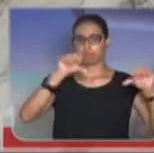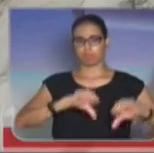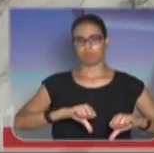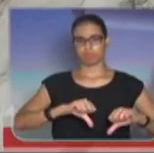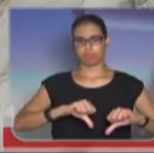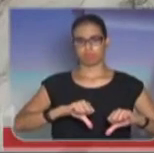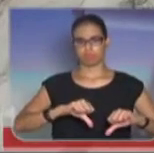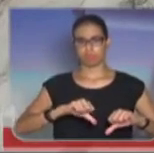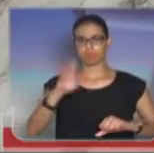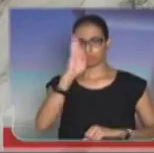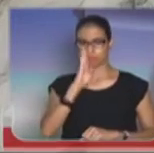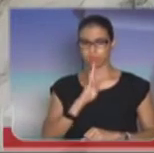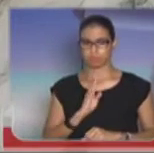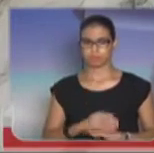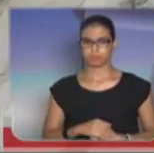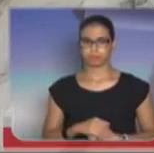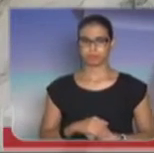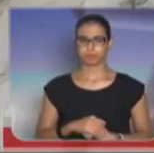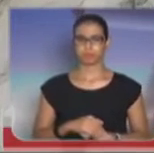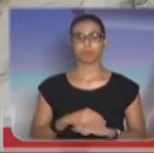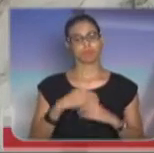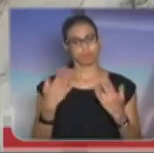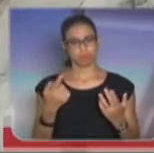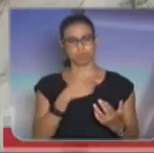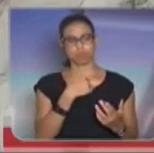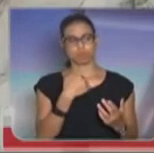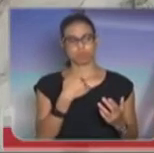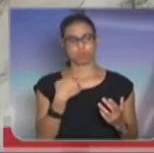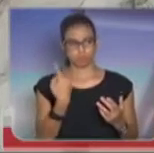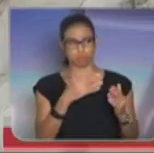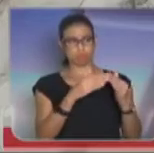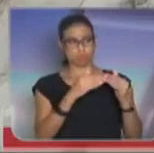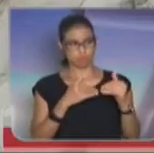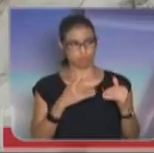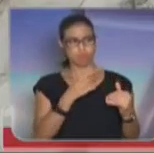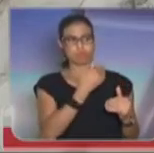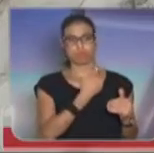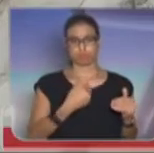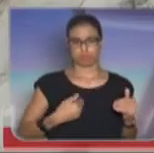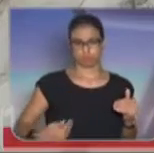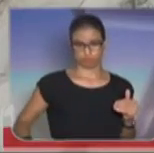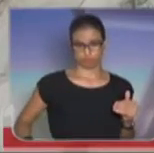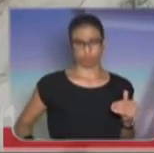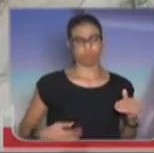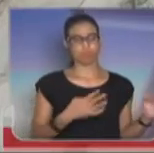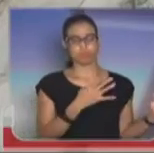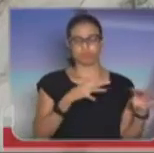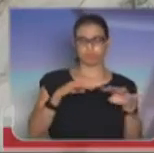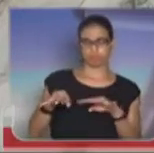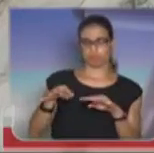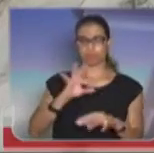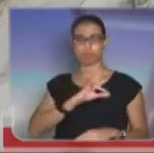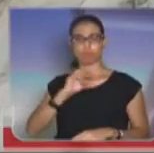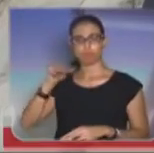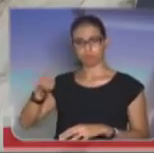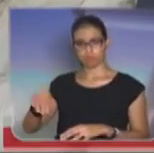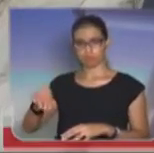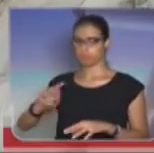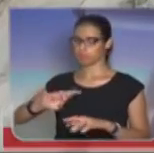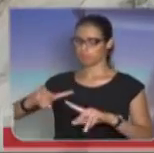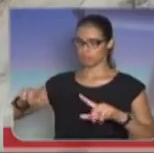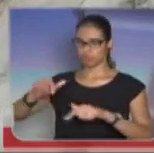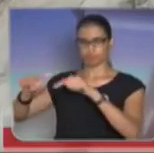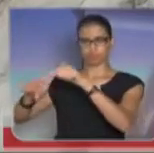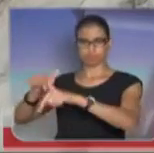salários do Brasil. Então, nós pedimos ao senhor governador que volte os olhos à sua Polícia e a todo o seu funcionalismo público,